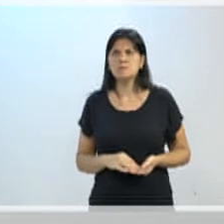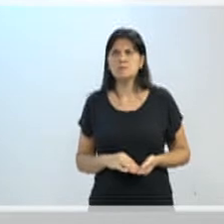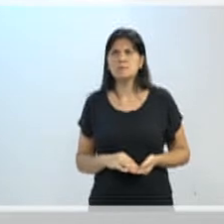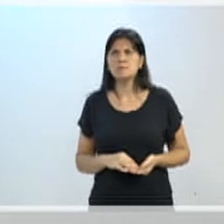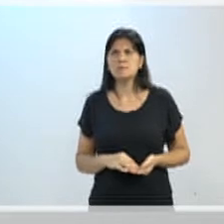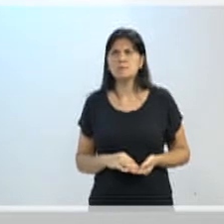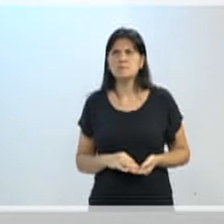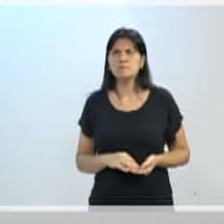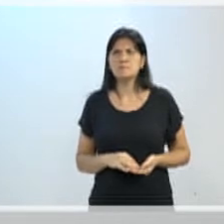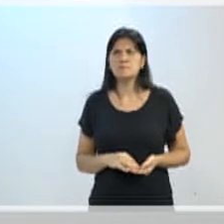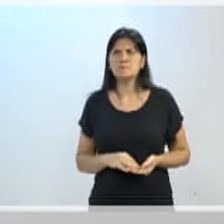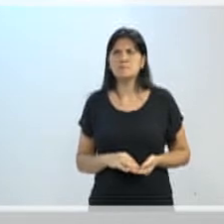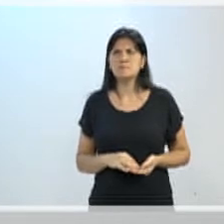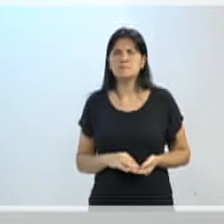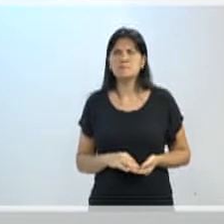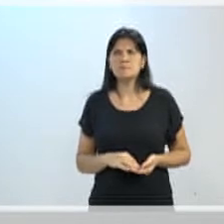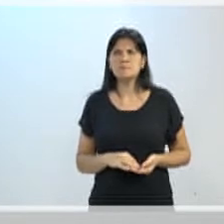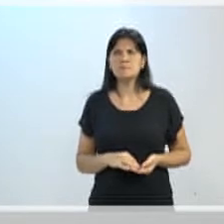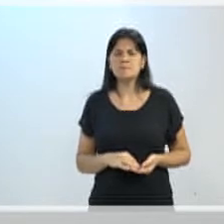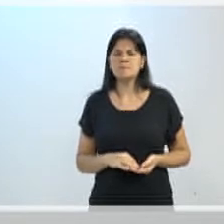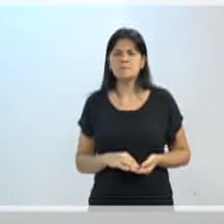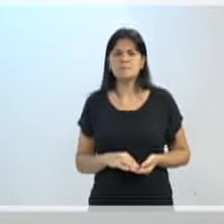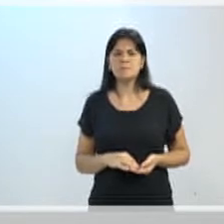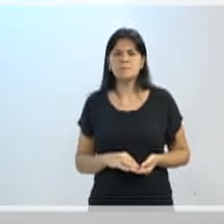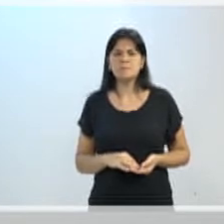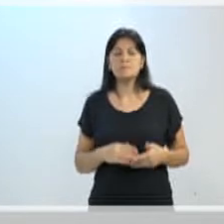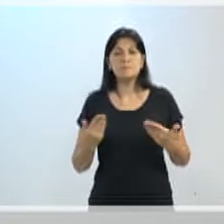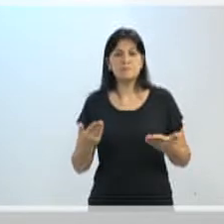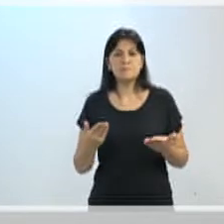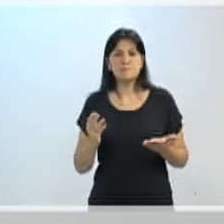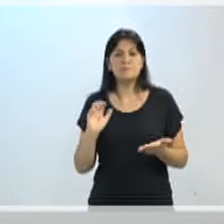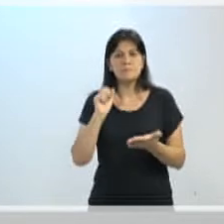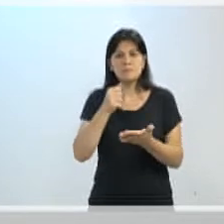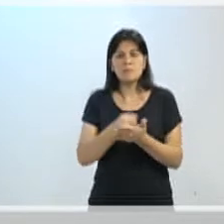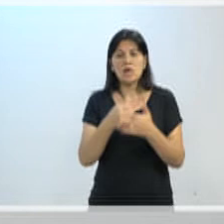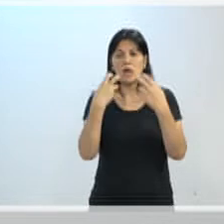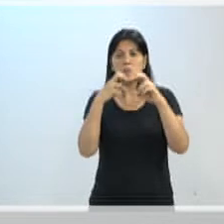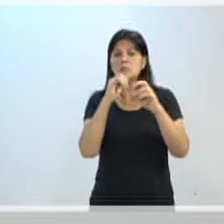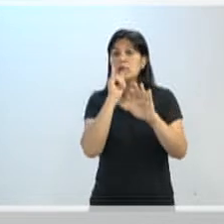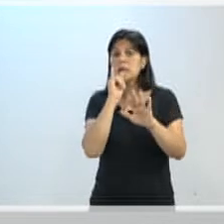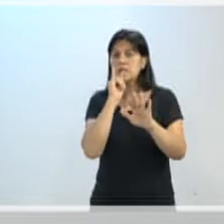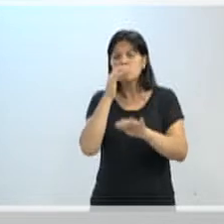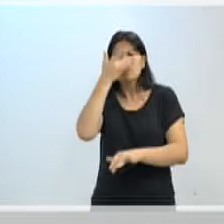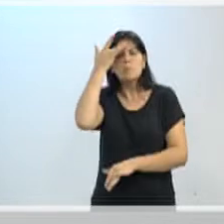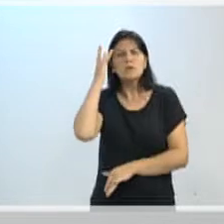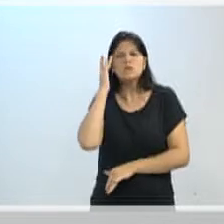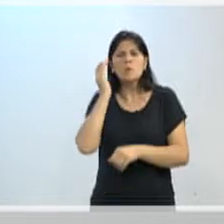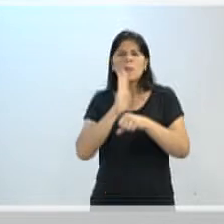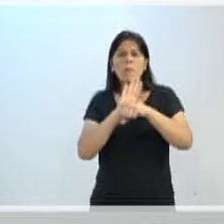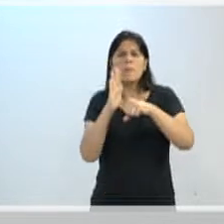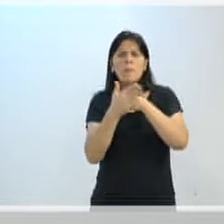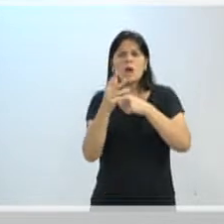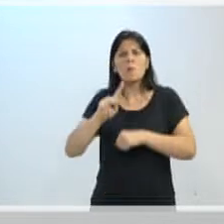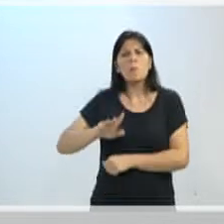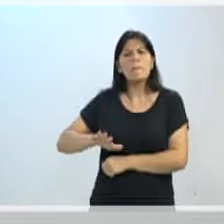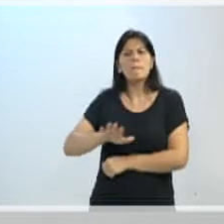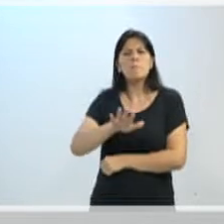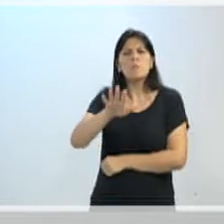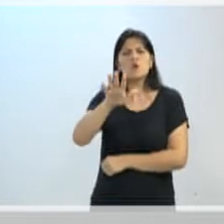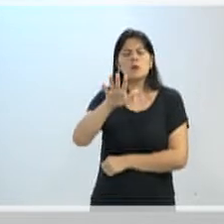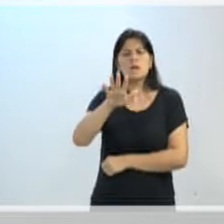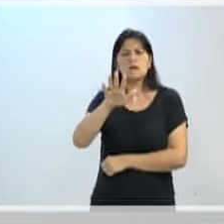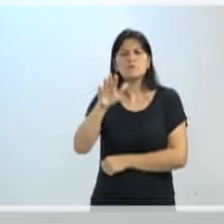Tarifas segmentadas. Por que a pessoa que sai lá do progresso e vai só até no terminal